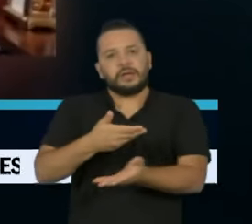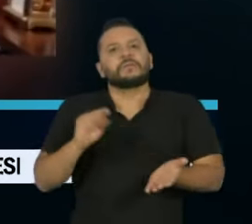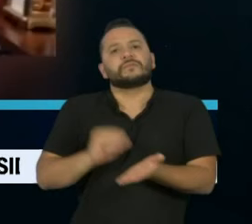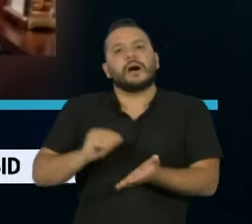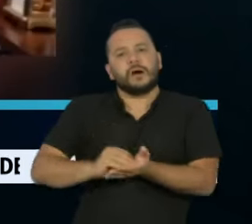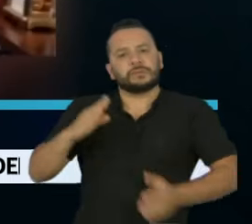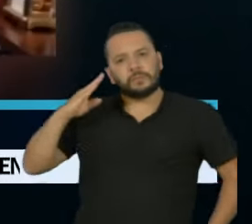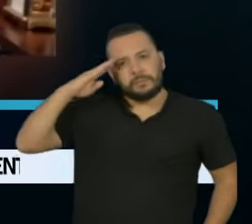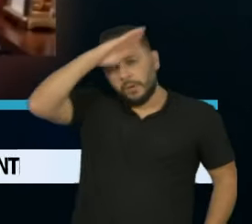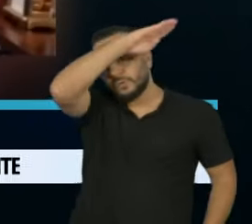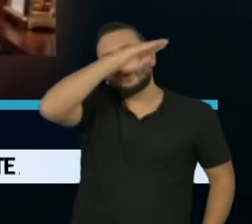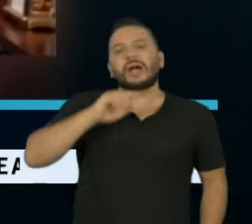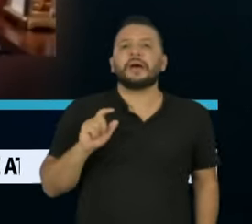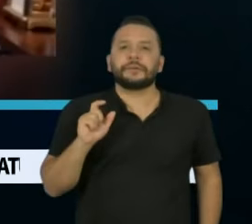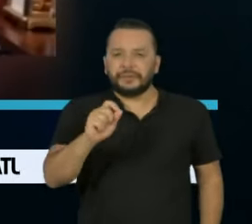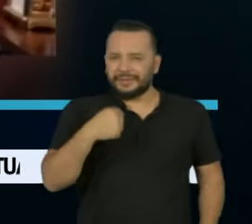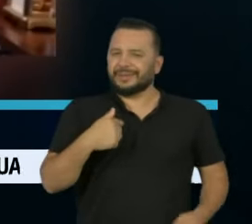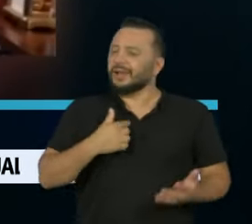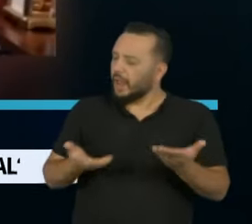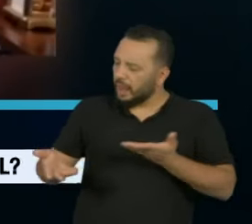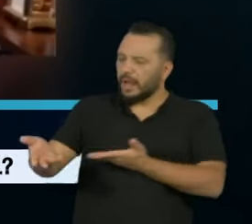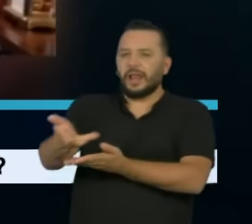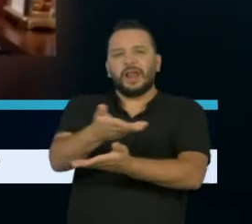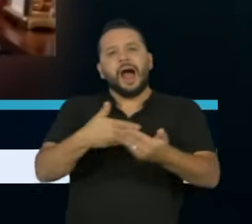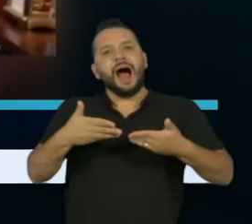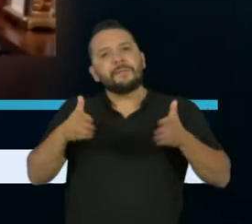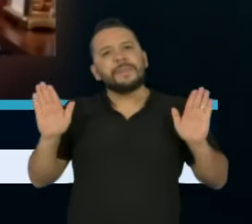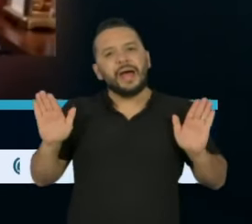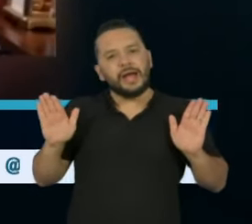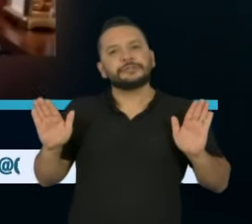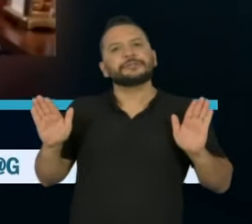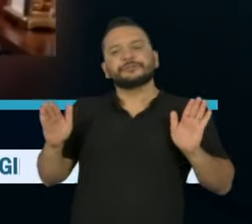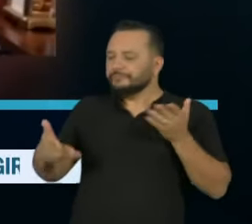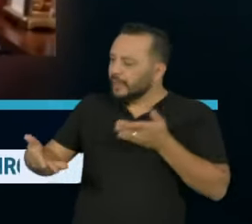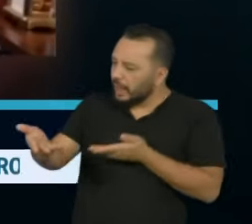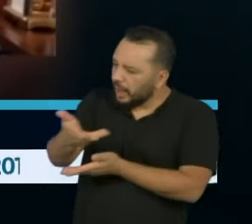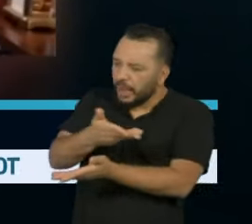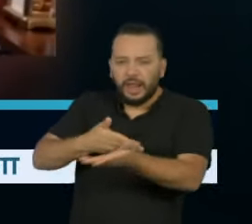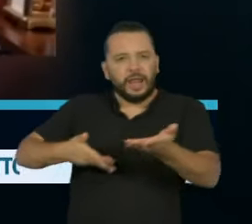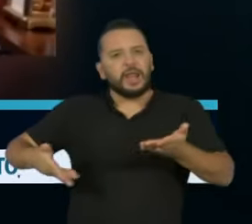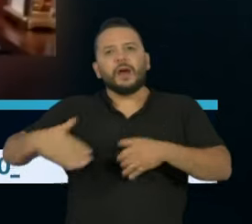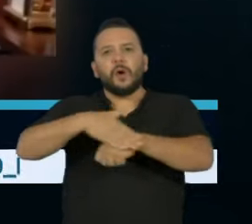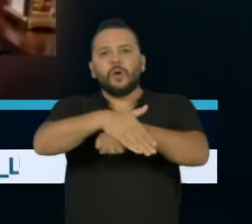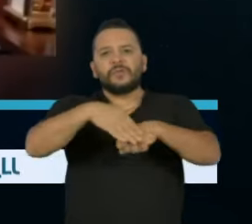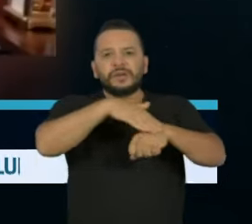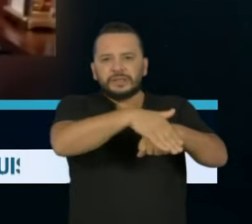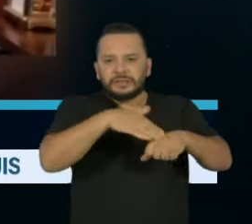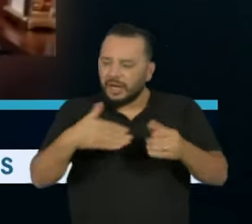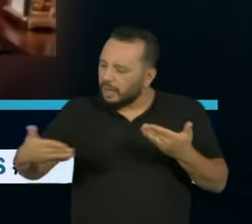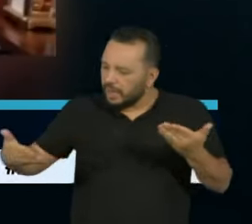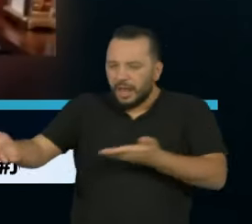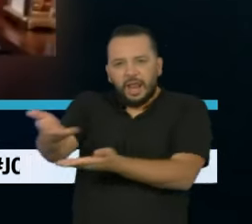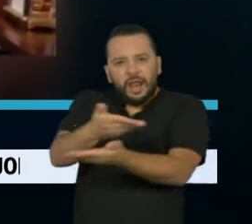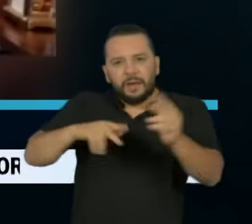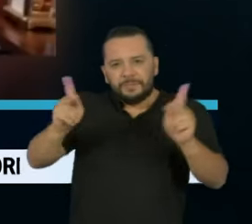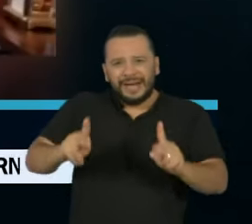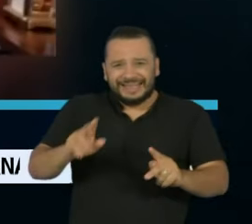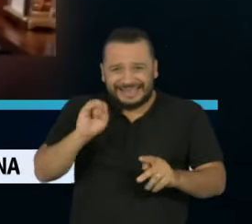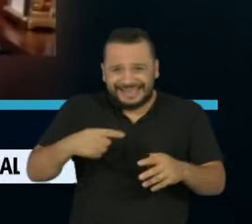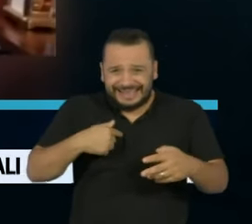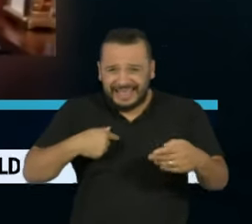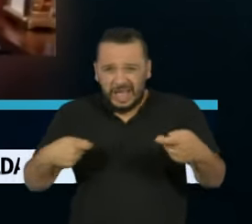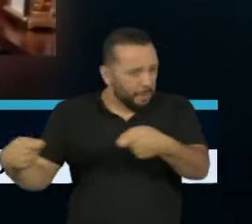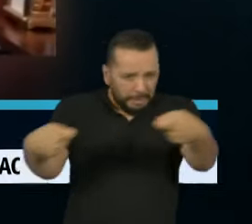compreensão no papel da harmonia entre os poderes. Porque é fundamental. Quando você não tem essa sensação, os